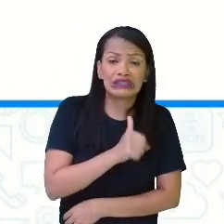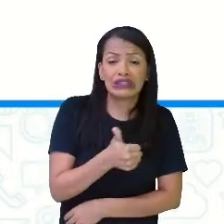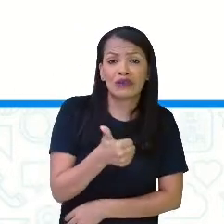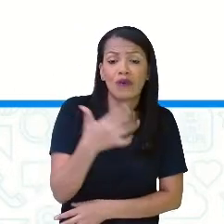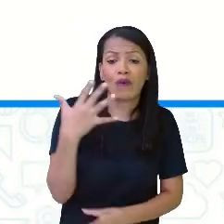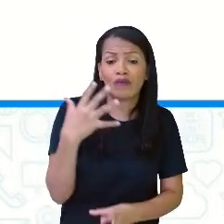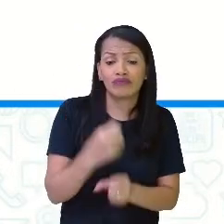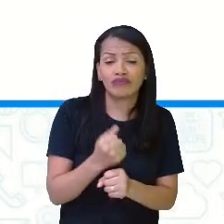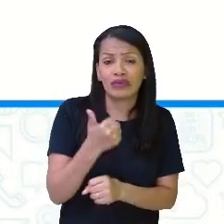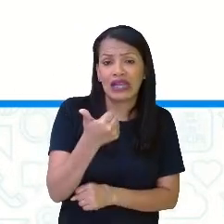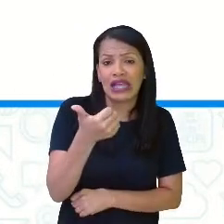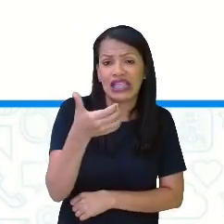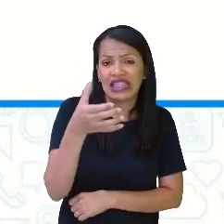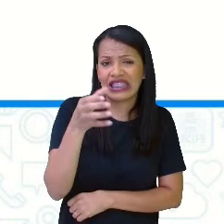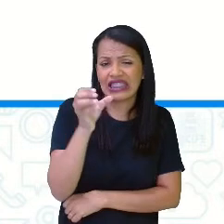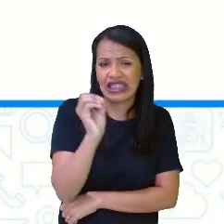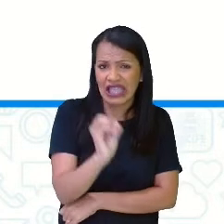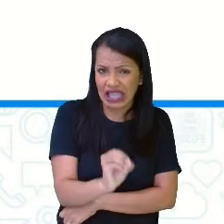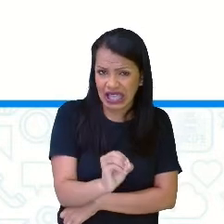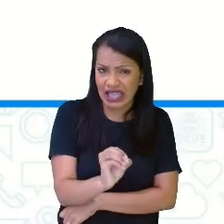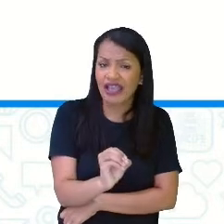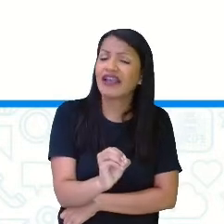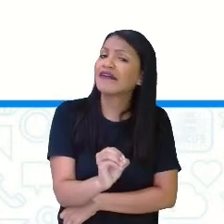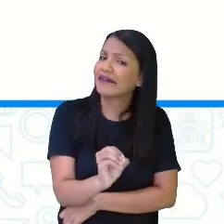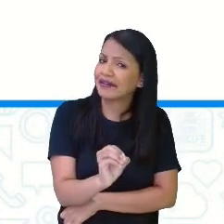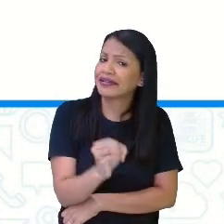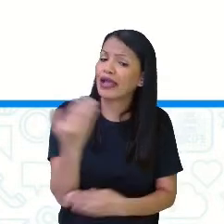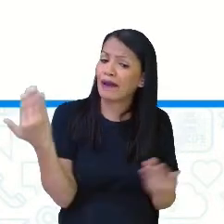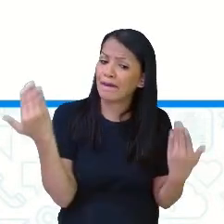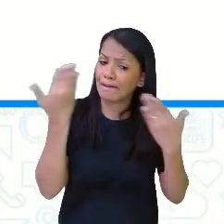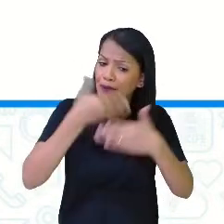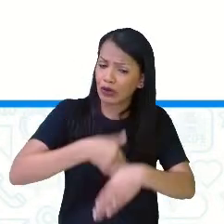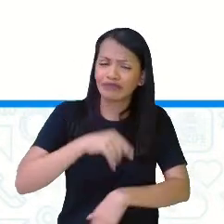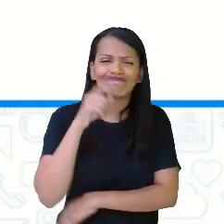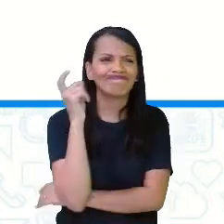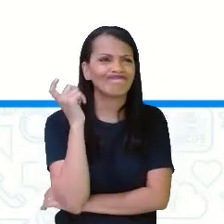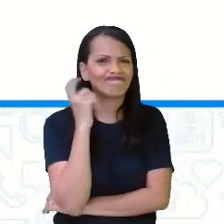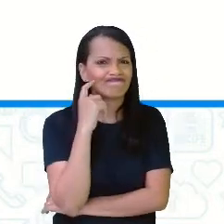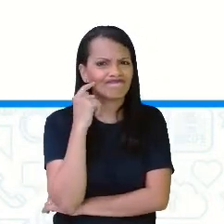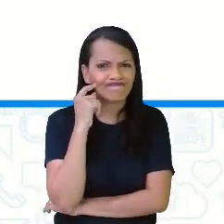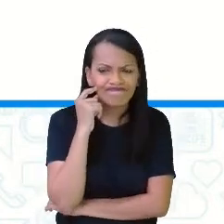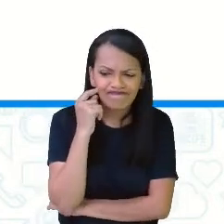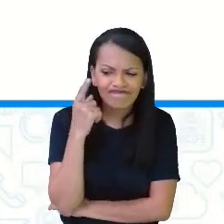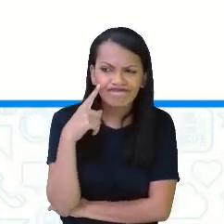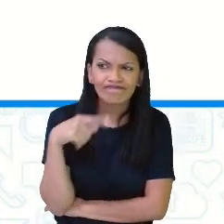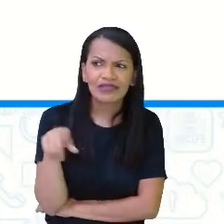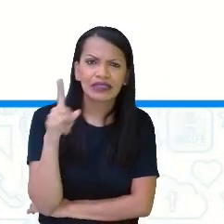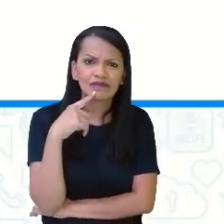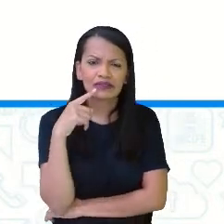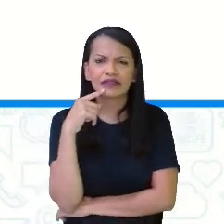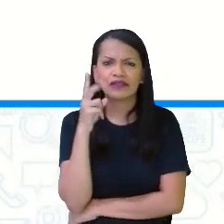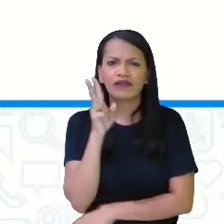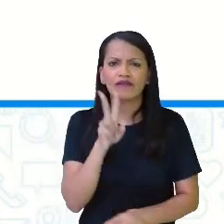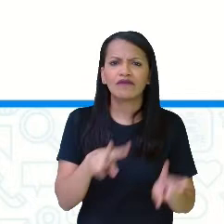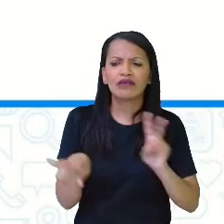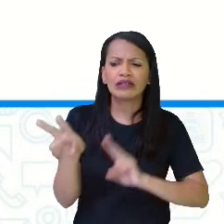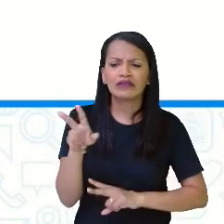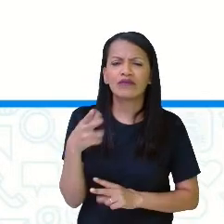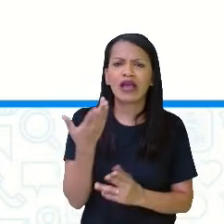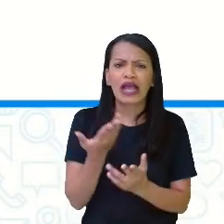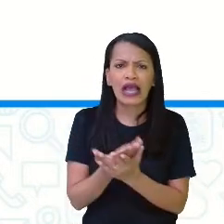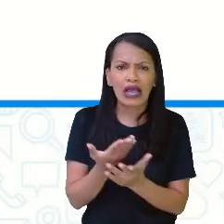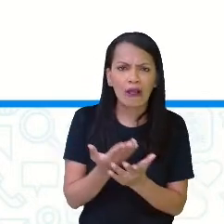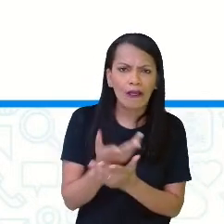apenas um quinto. Aí você pode dizer, aham, eles não. Será que eles não estavam assistindo às aulas da professora